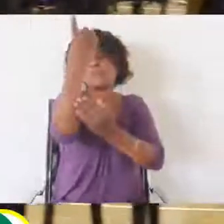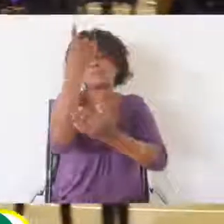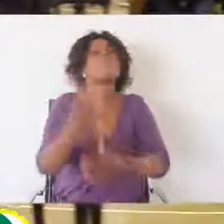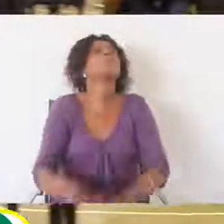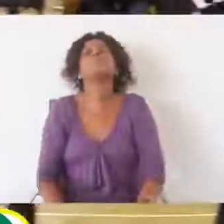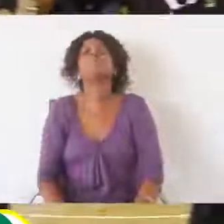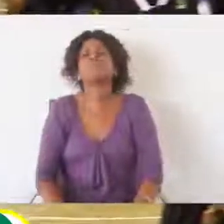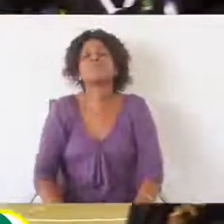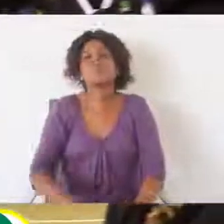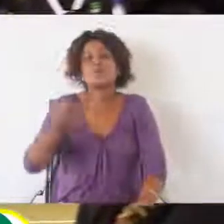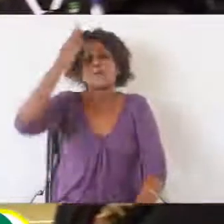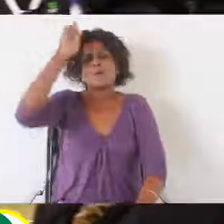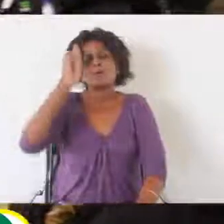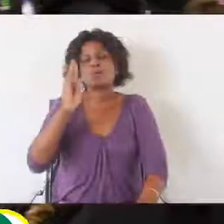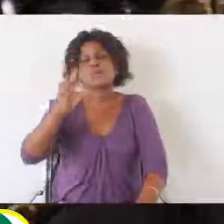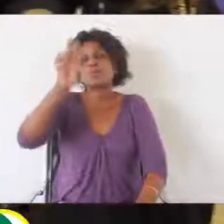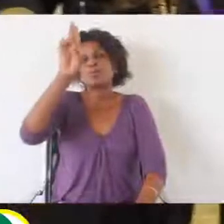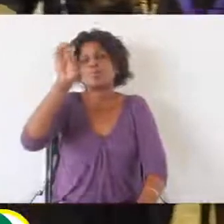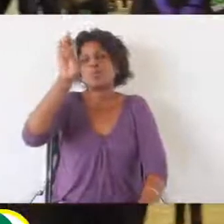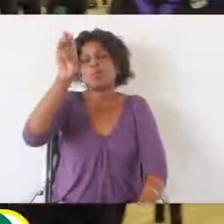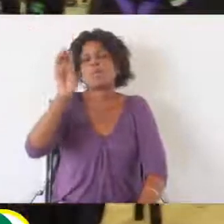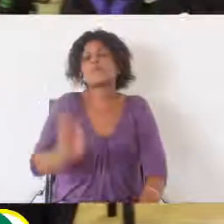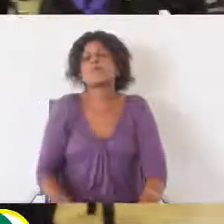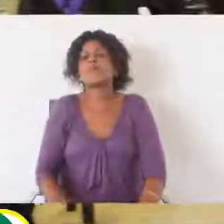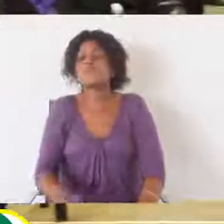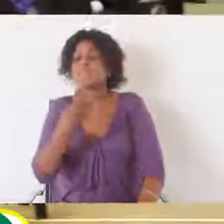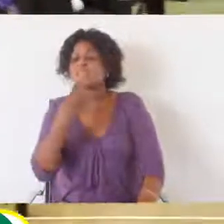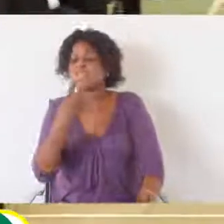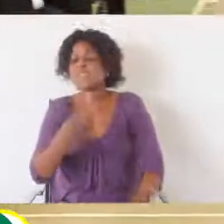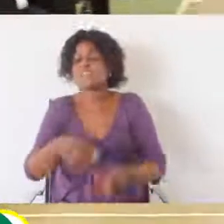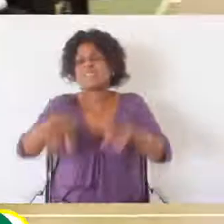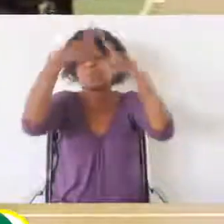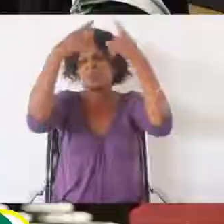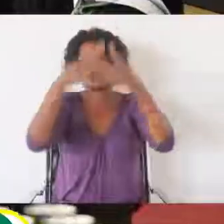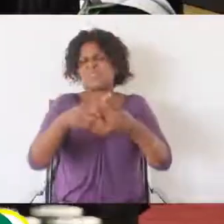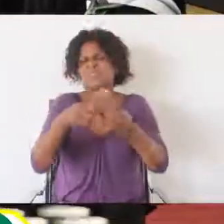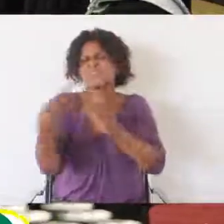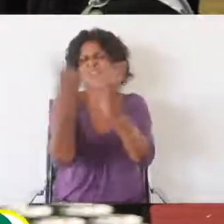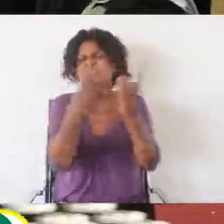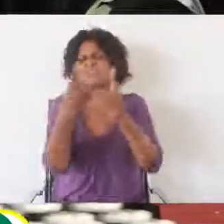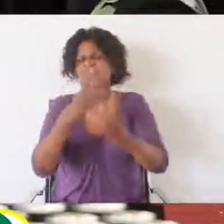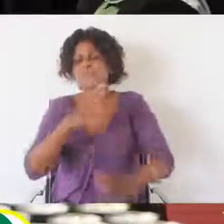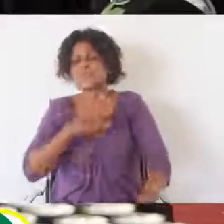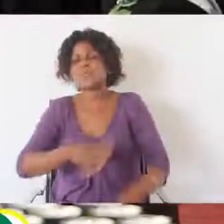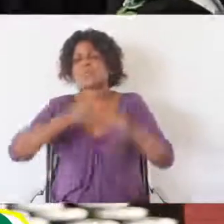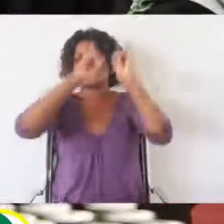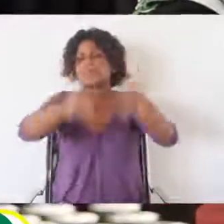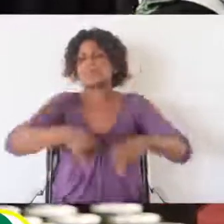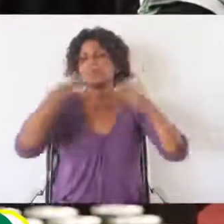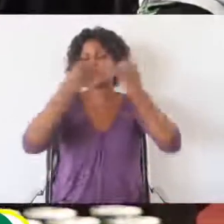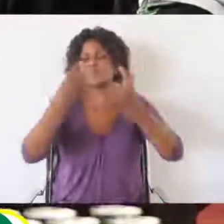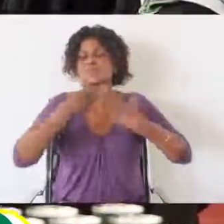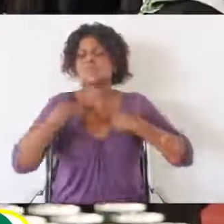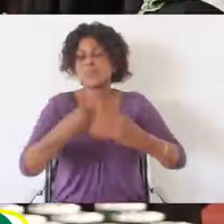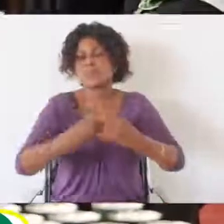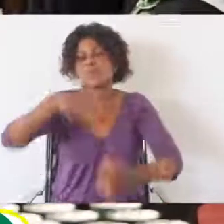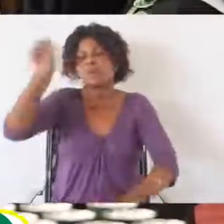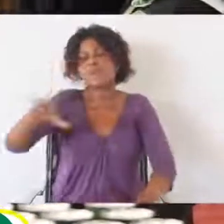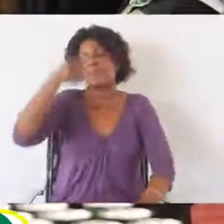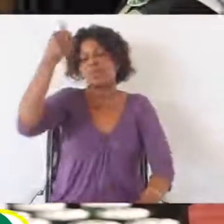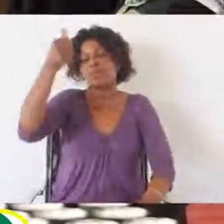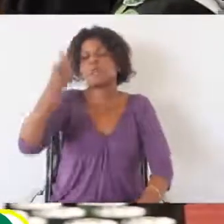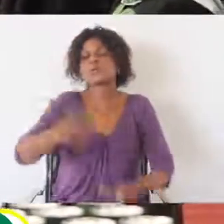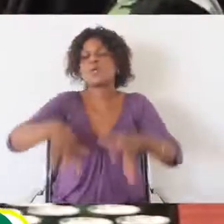UAM, o professor doutor Orlando Quilambo, afirizou que, apesar da diversidade, a instituição que dirige tem estado a empenhar-se para melhorar cada vez mais a